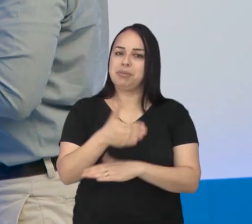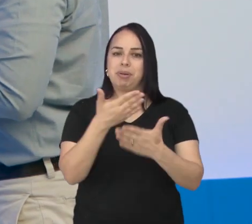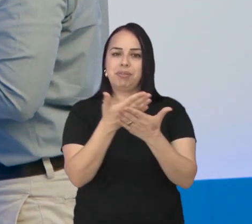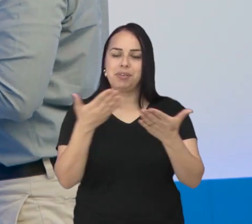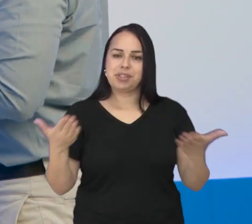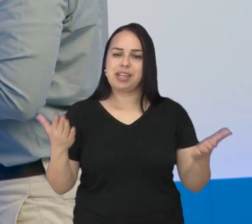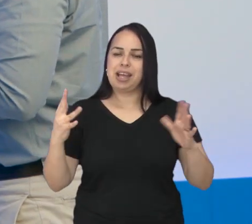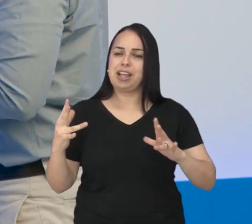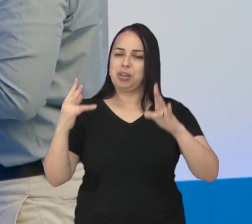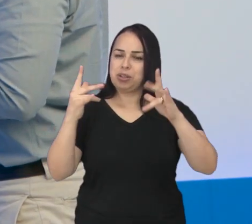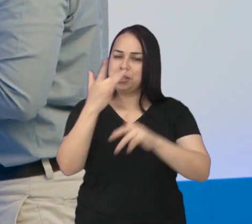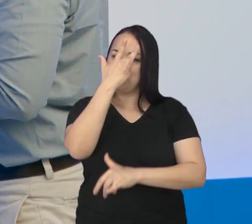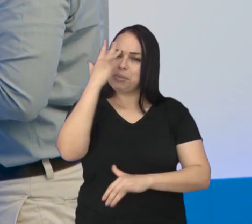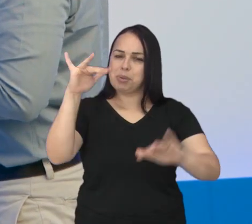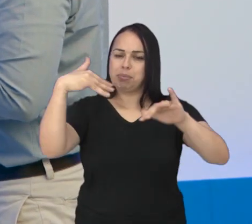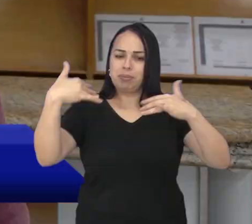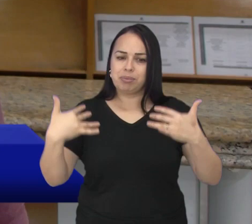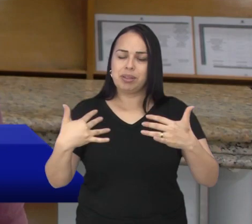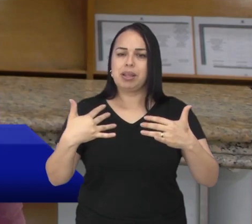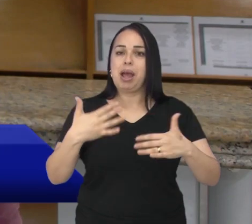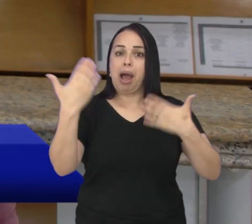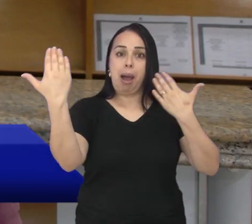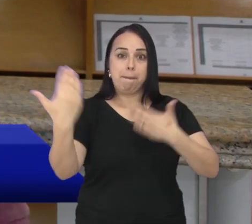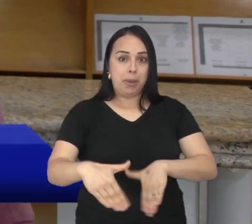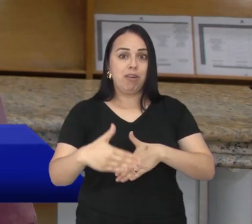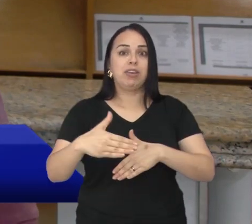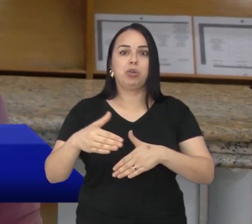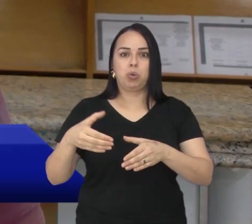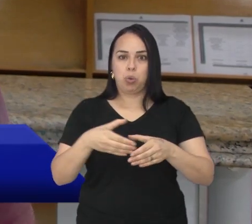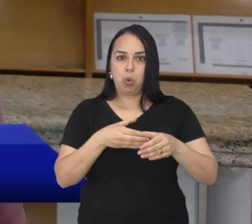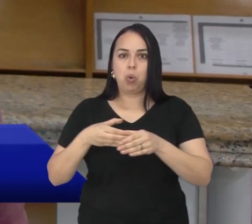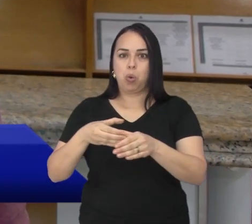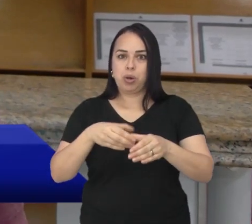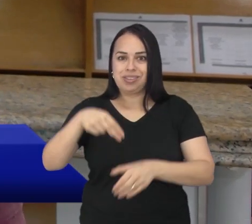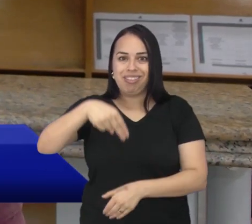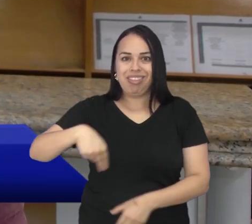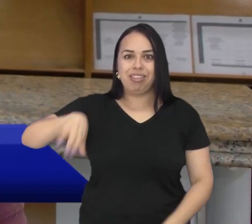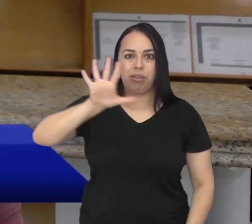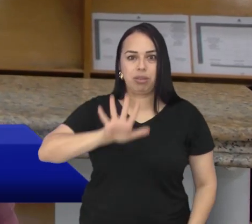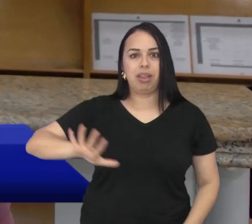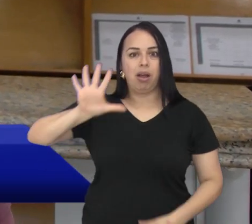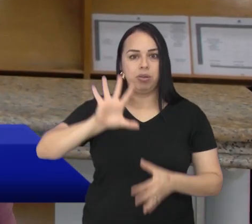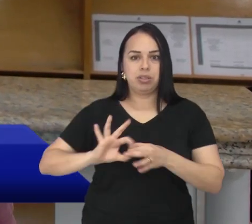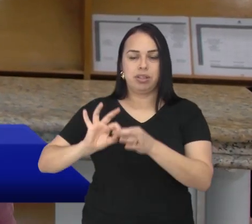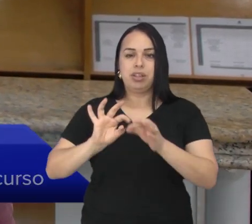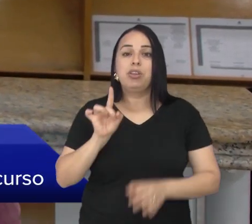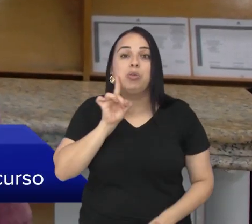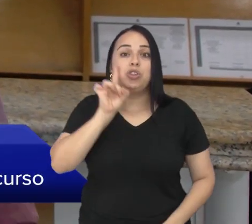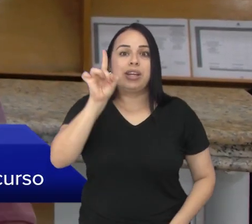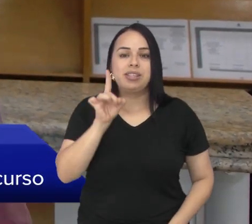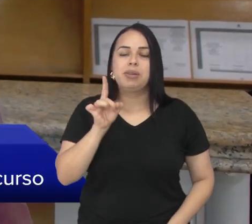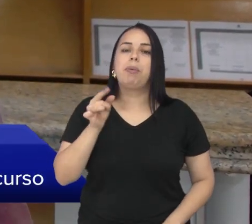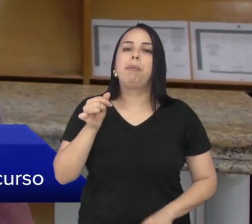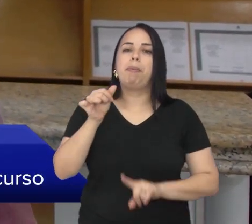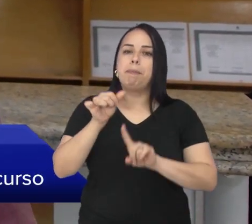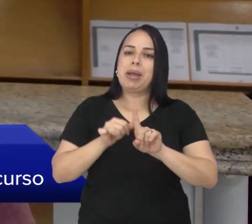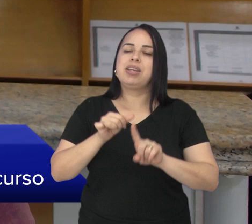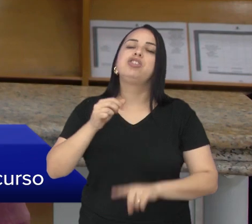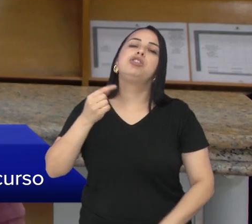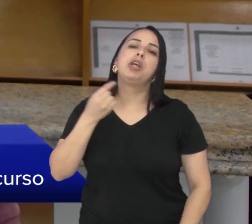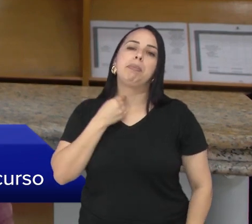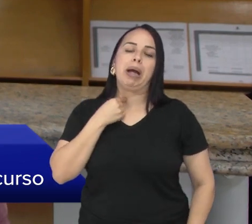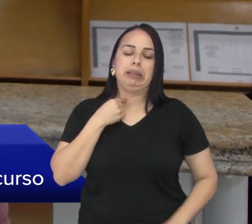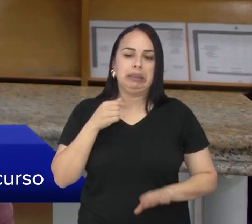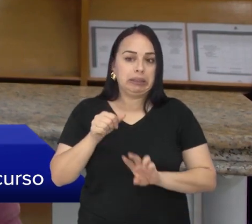Boa tarde para vocês, boa tarde a todos. José, pois é, a prova do CNU, o concurso nacional unificado, vai ser aplicada no dia 5 de